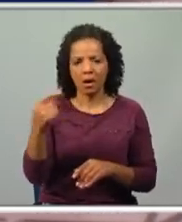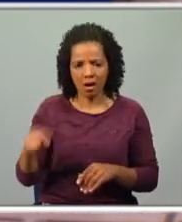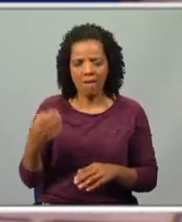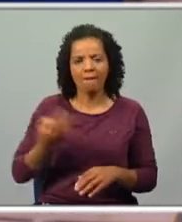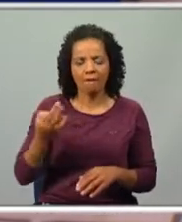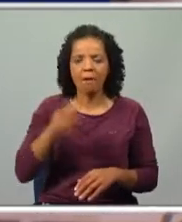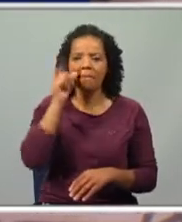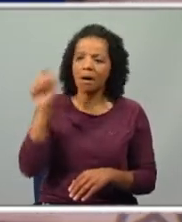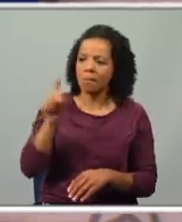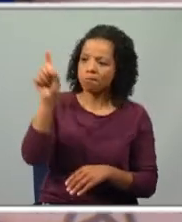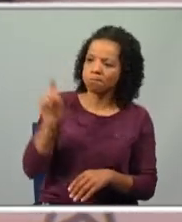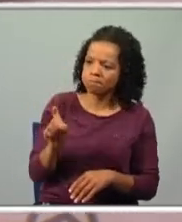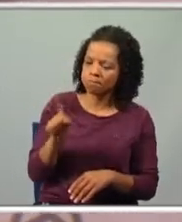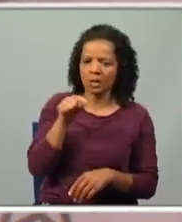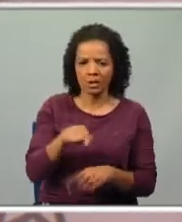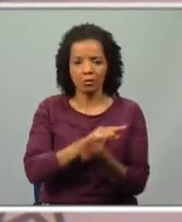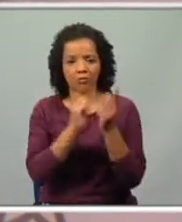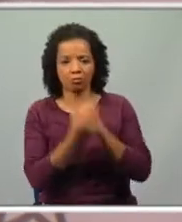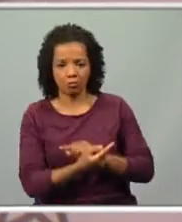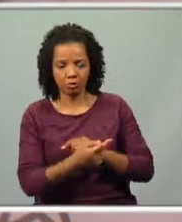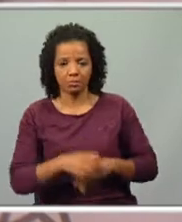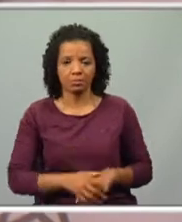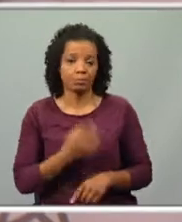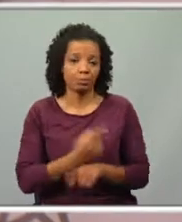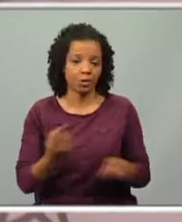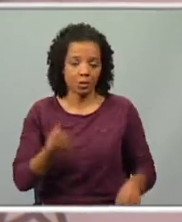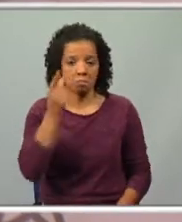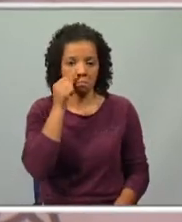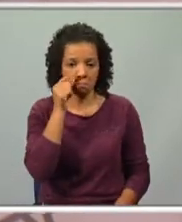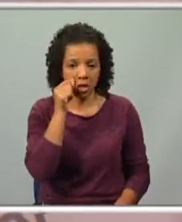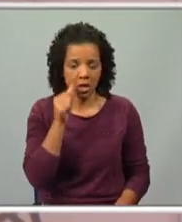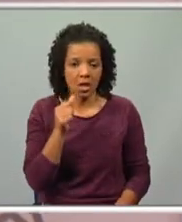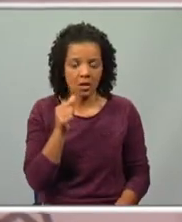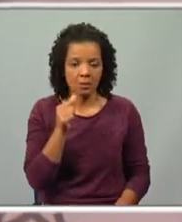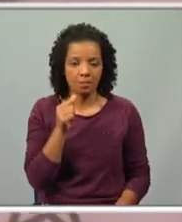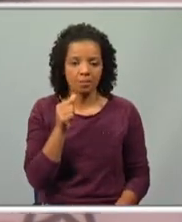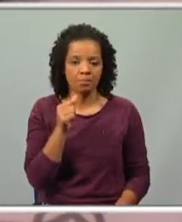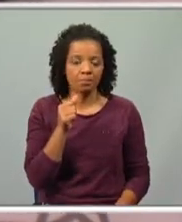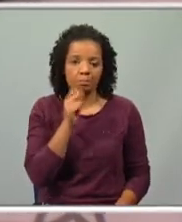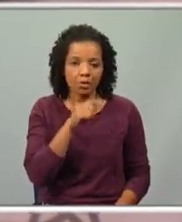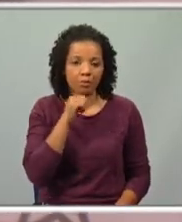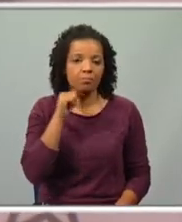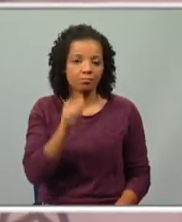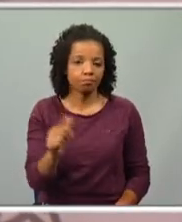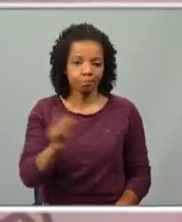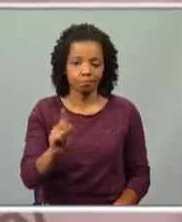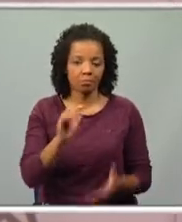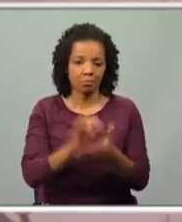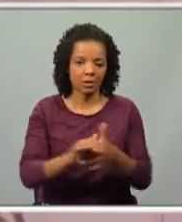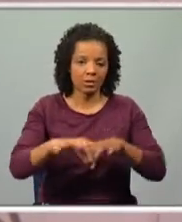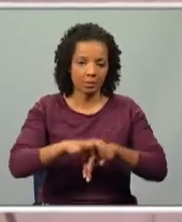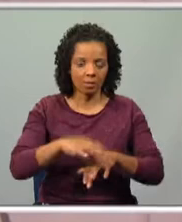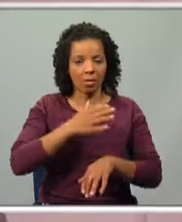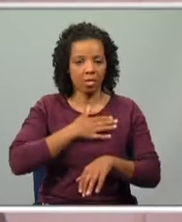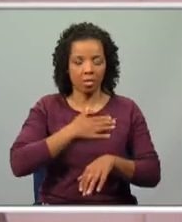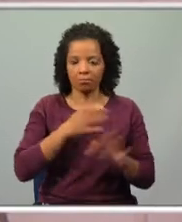incógnitos. Aqui foi exatamente ao contrário, ou porque o pai de Carolina Augusta não autorizava o casamento e não